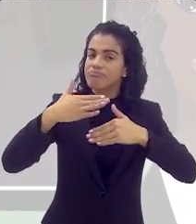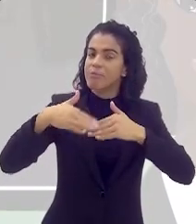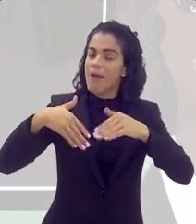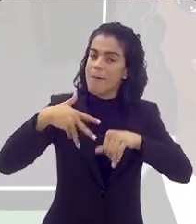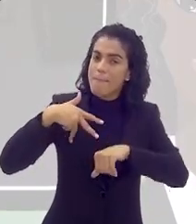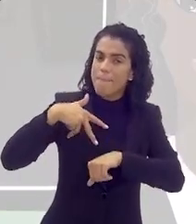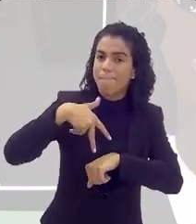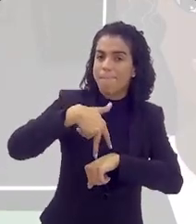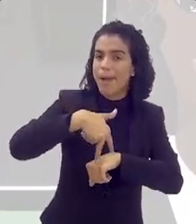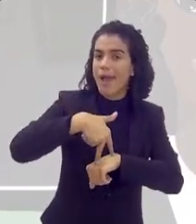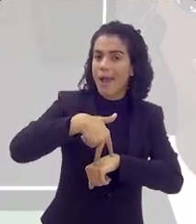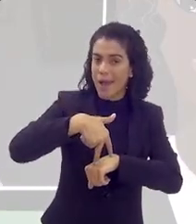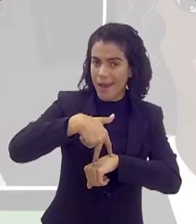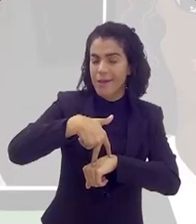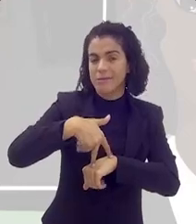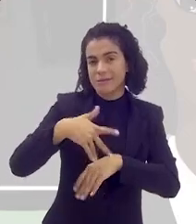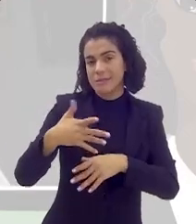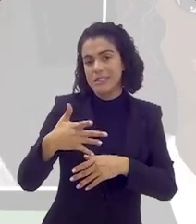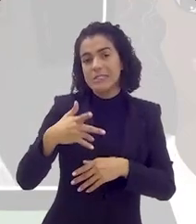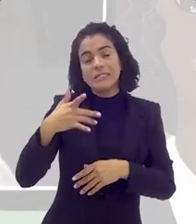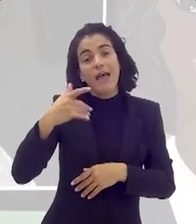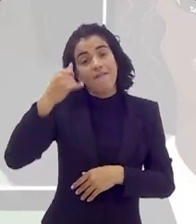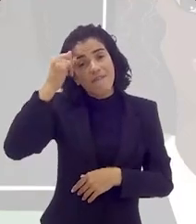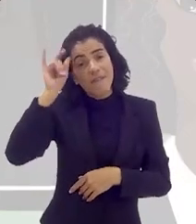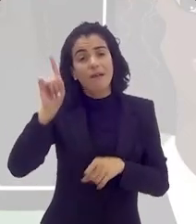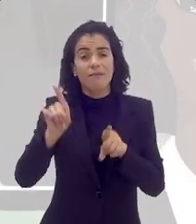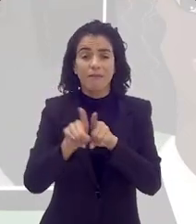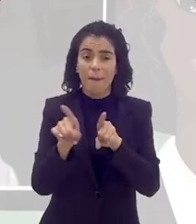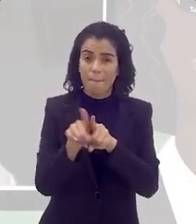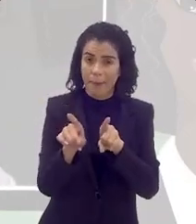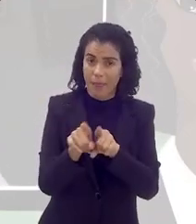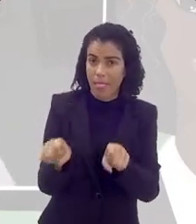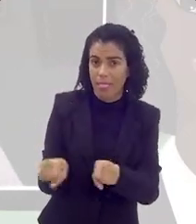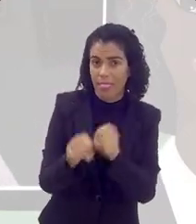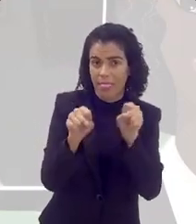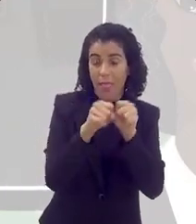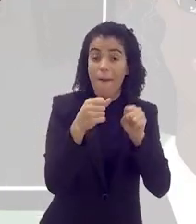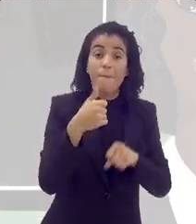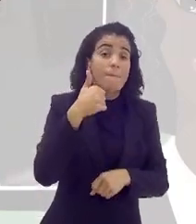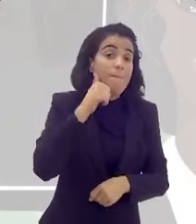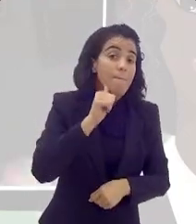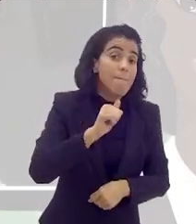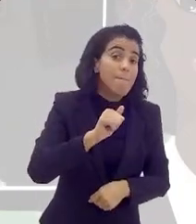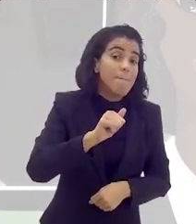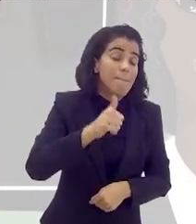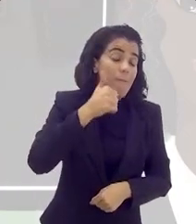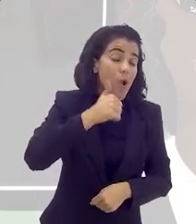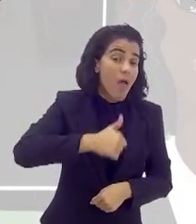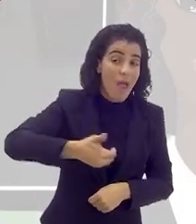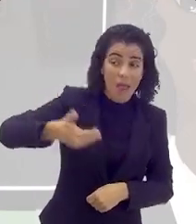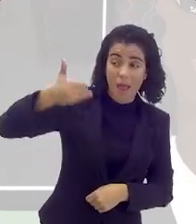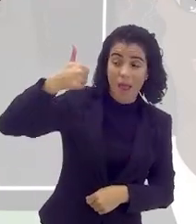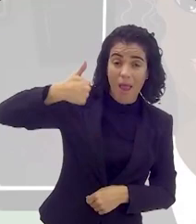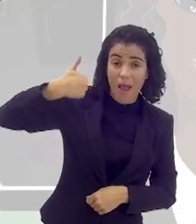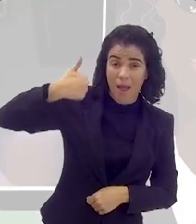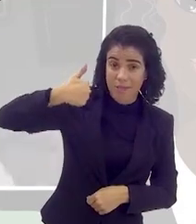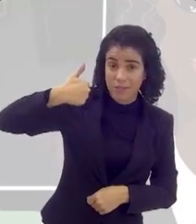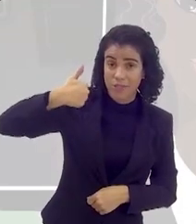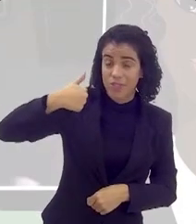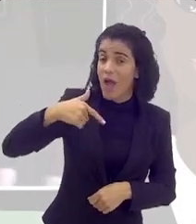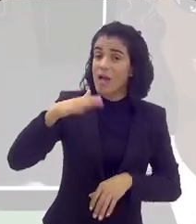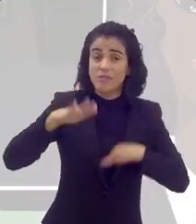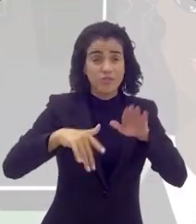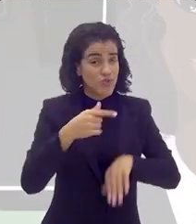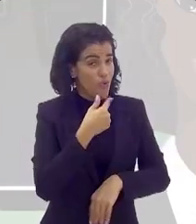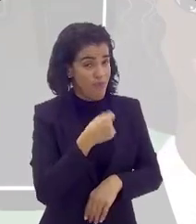posicionando sem grandes, né, rupturas, assim, porque a mulher que veio antes não está preparada, né? Nem